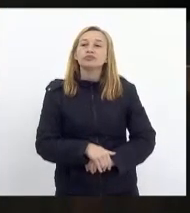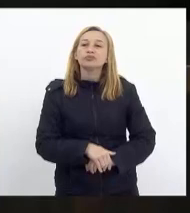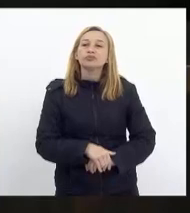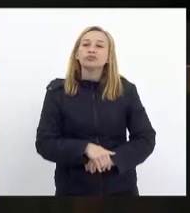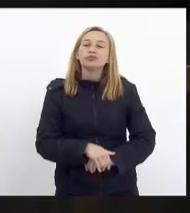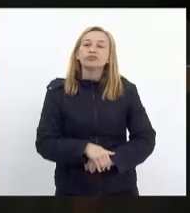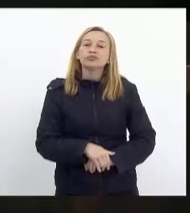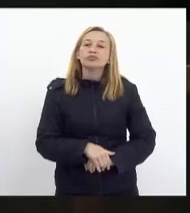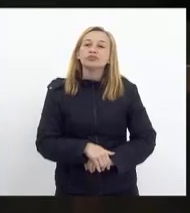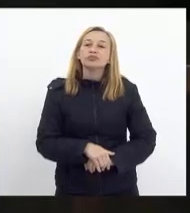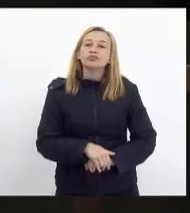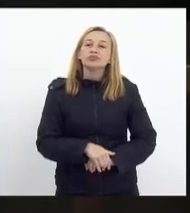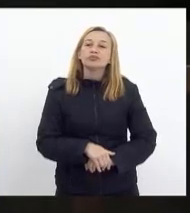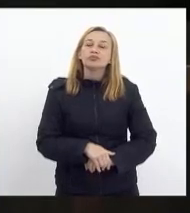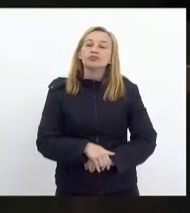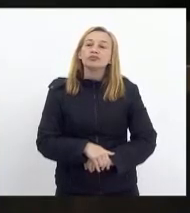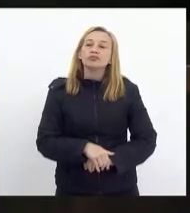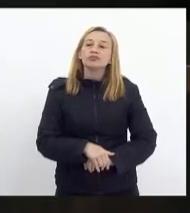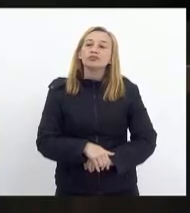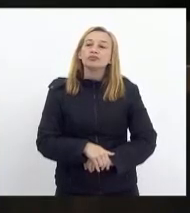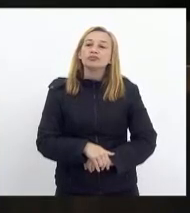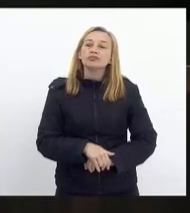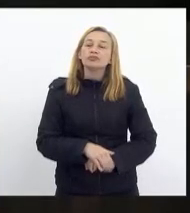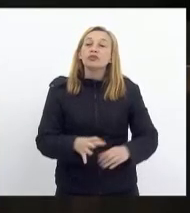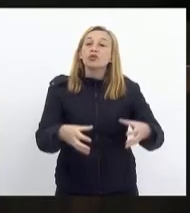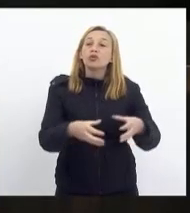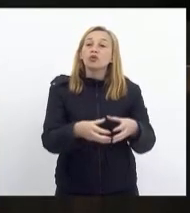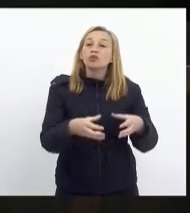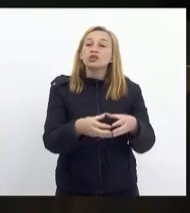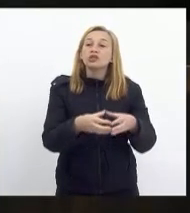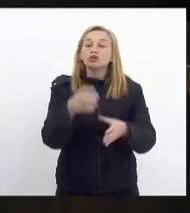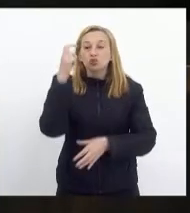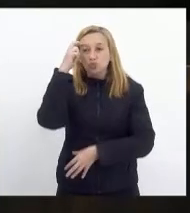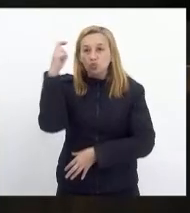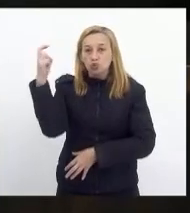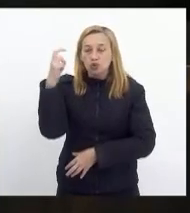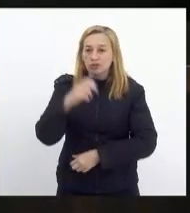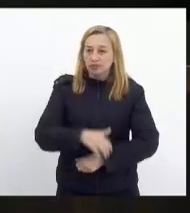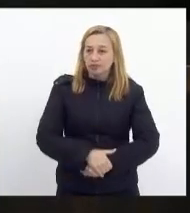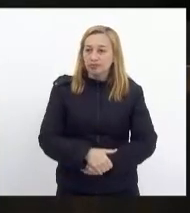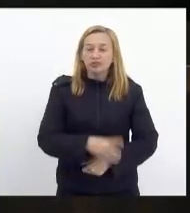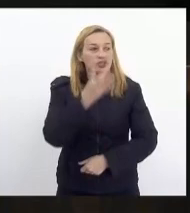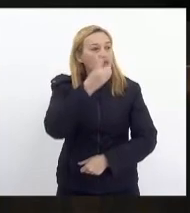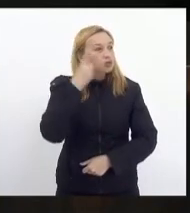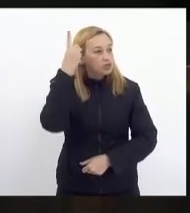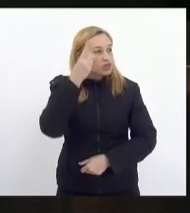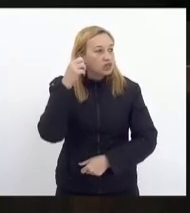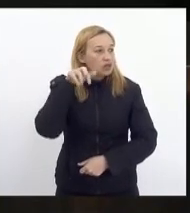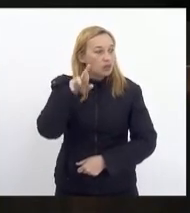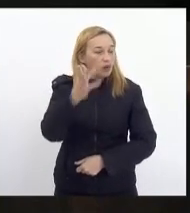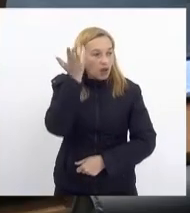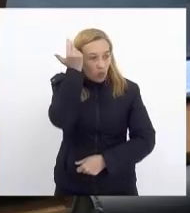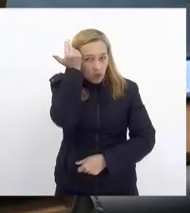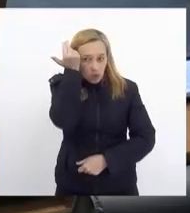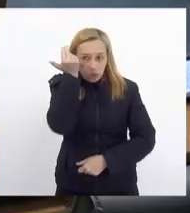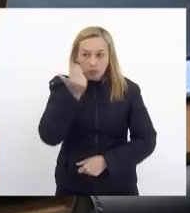vossa Excelência. Para emitir, para ser pela Comissão de Cultura, deputado Eleomar Coelho.